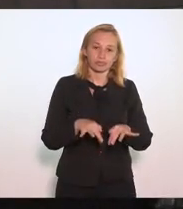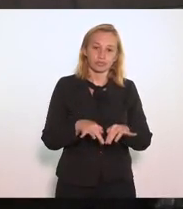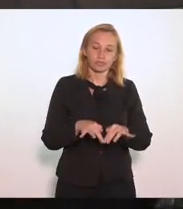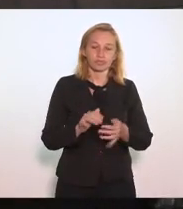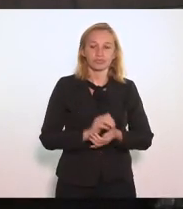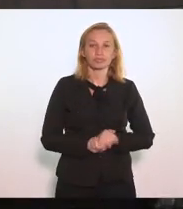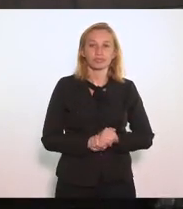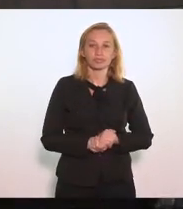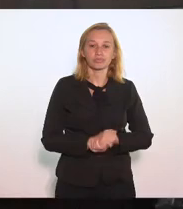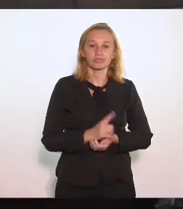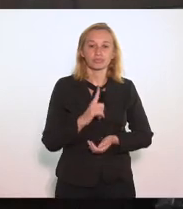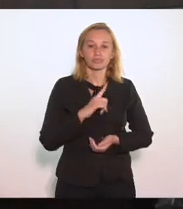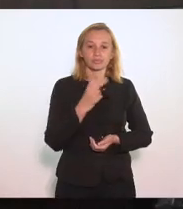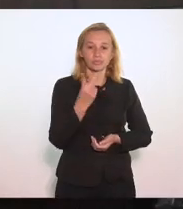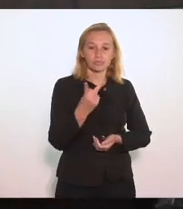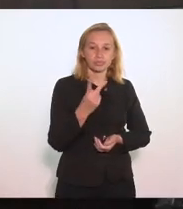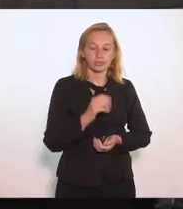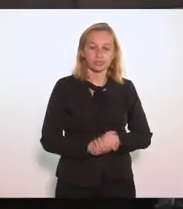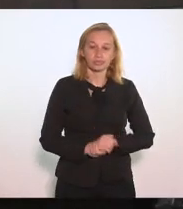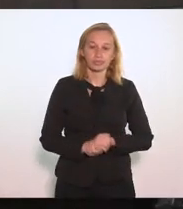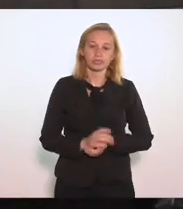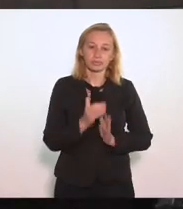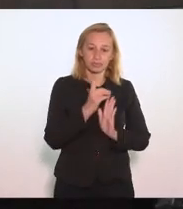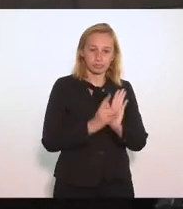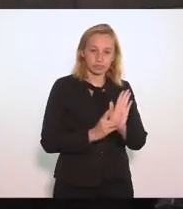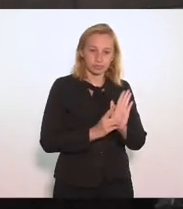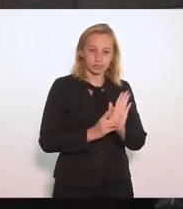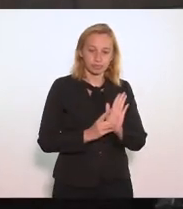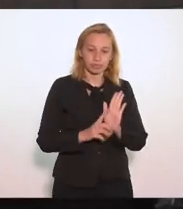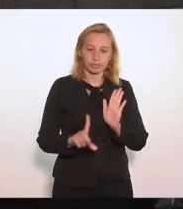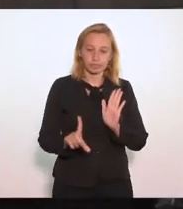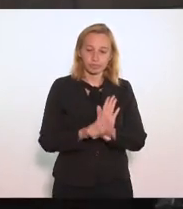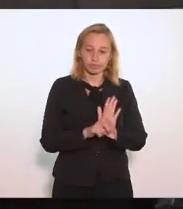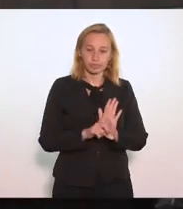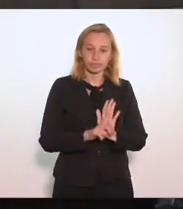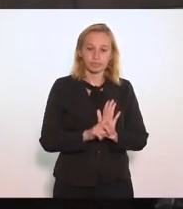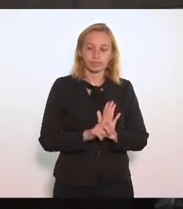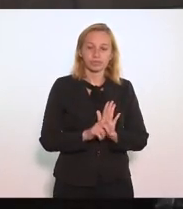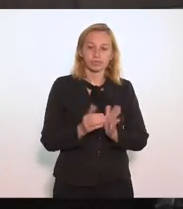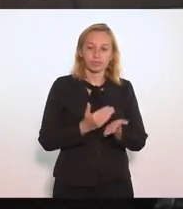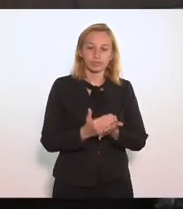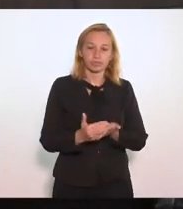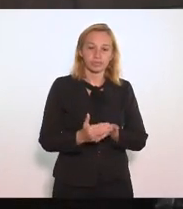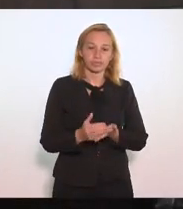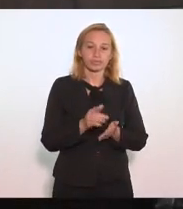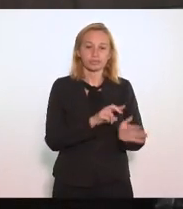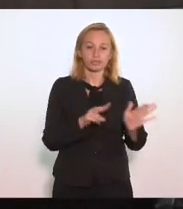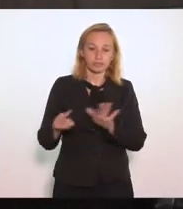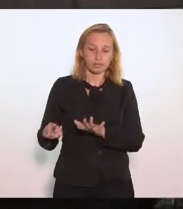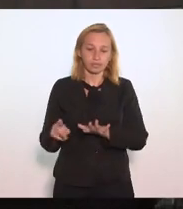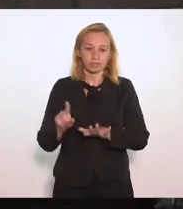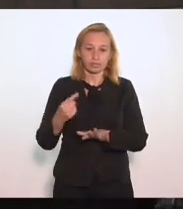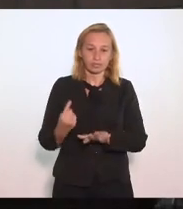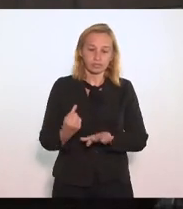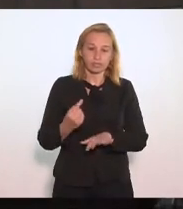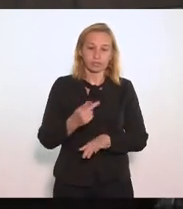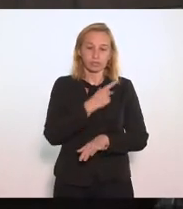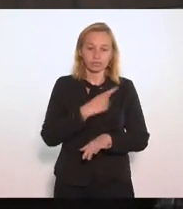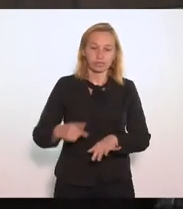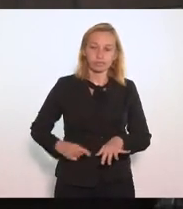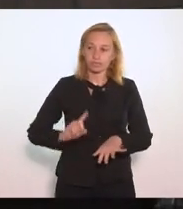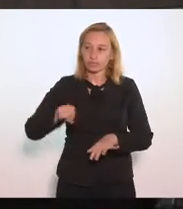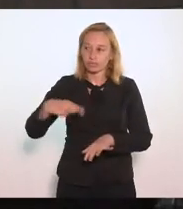Temos dois decretos Legislativos Que serão apreciados Essa semana Um de autoria Do presidente Outro do